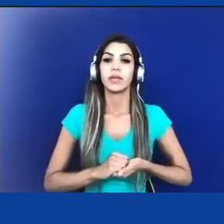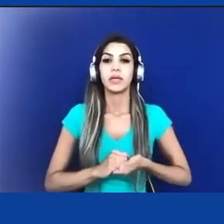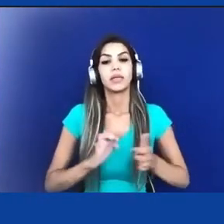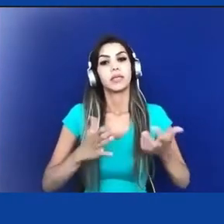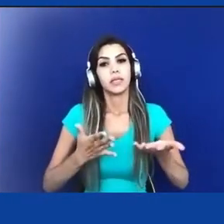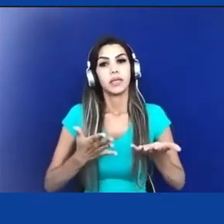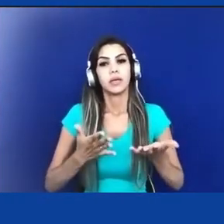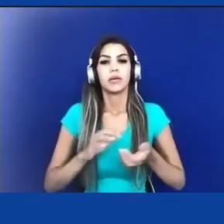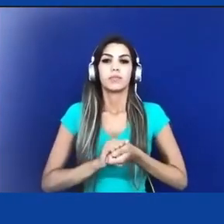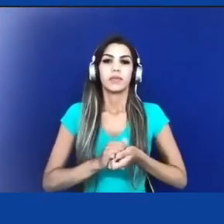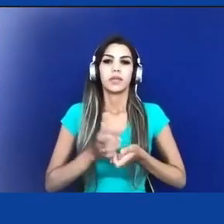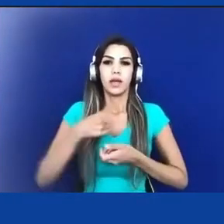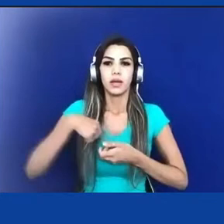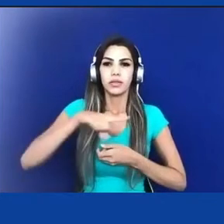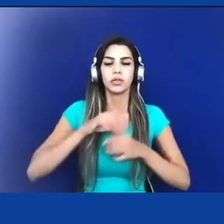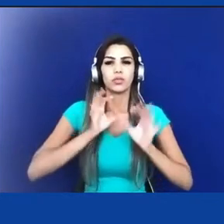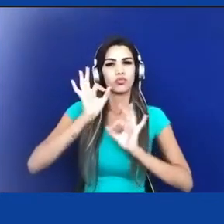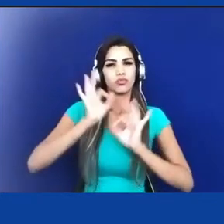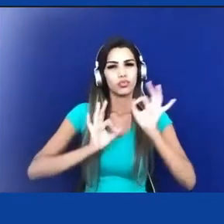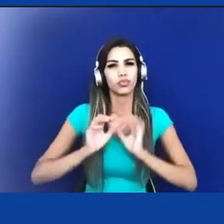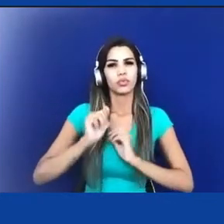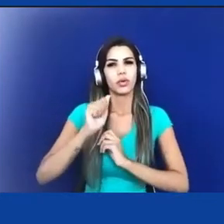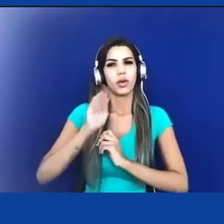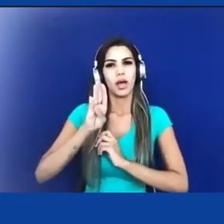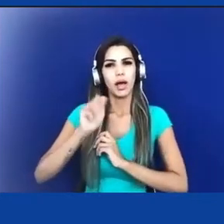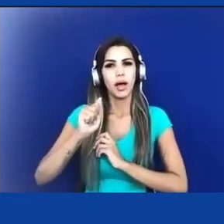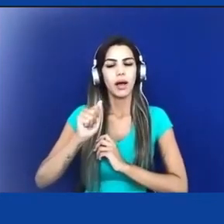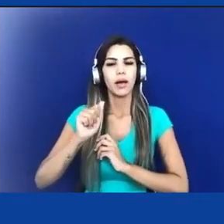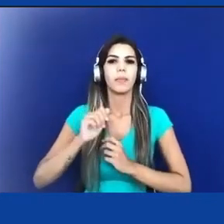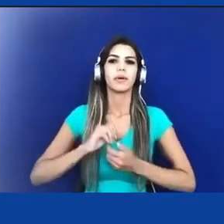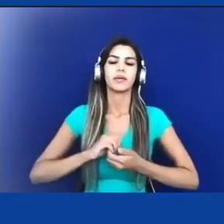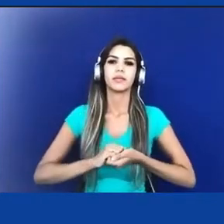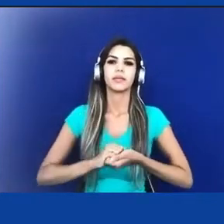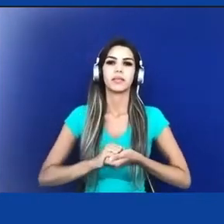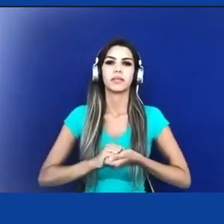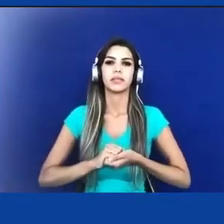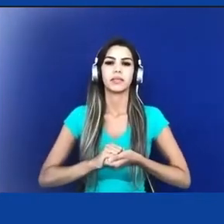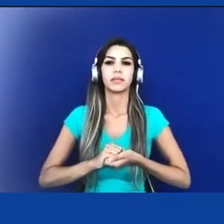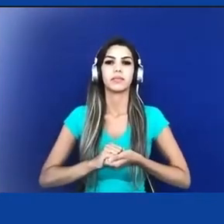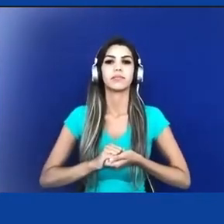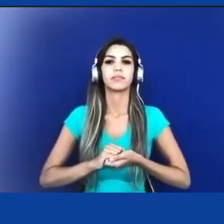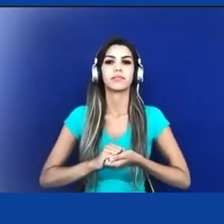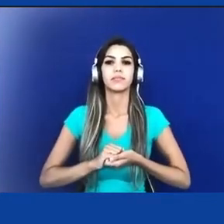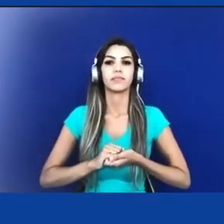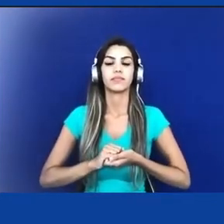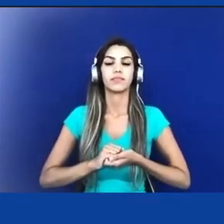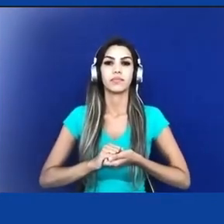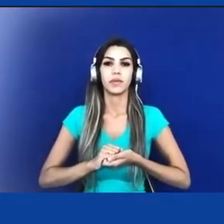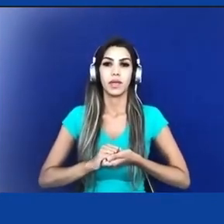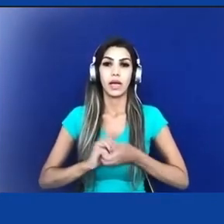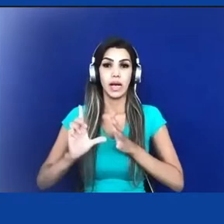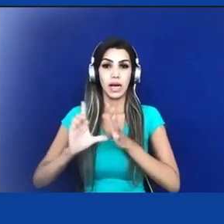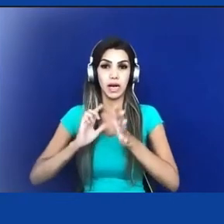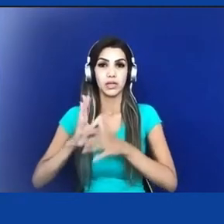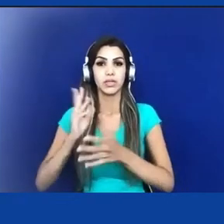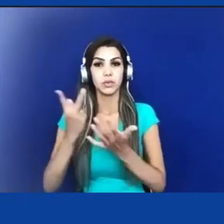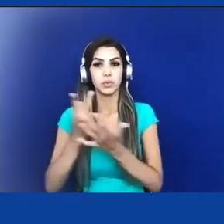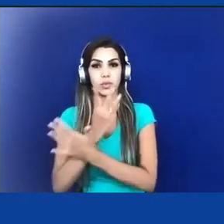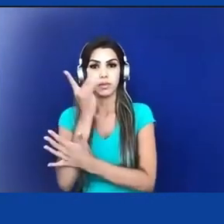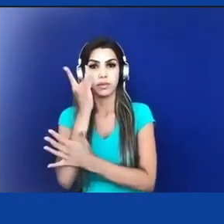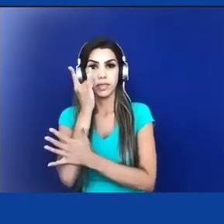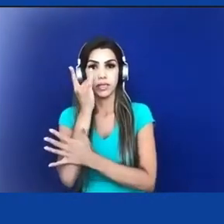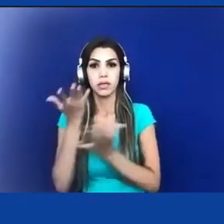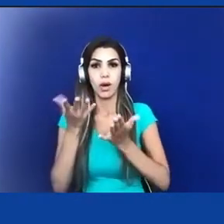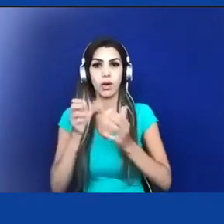formato presencial para o formato digital, nós,